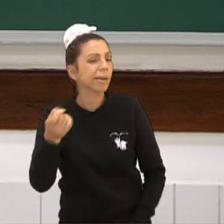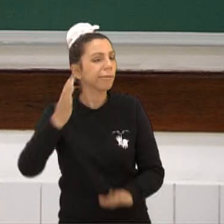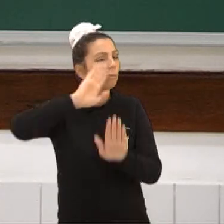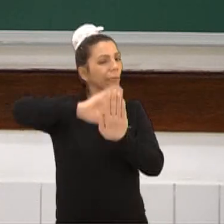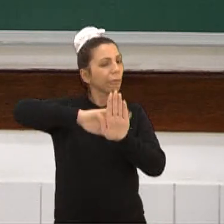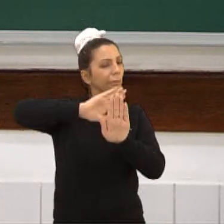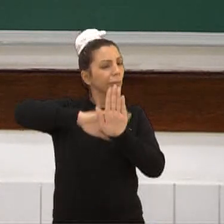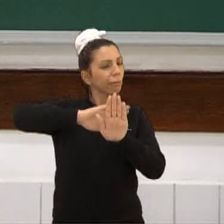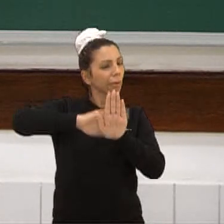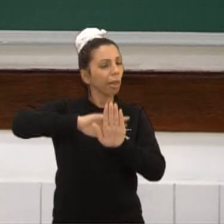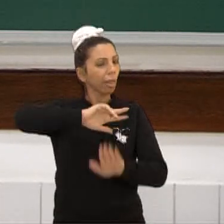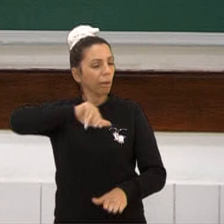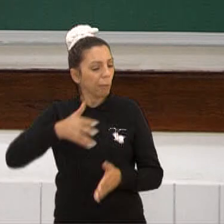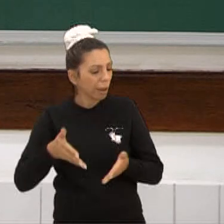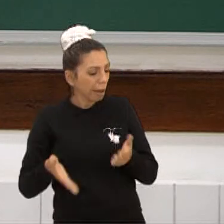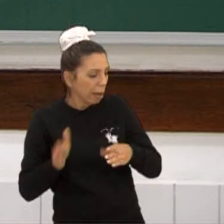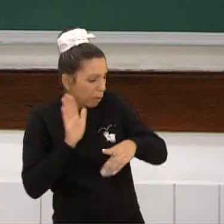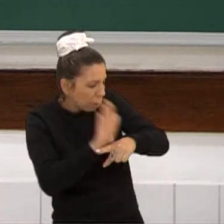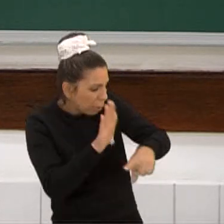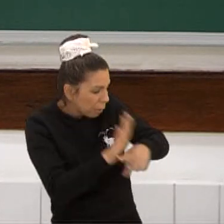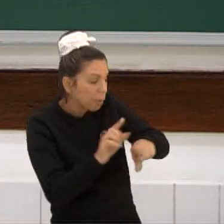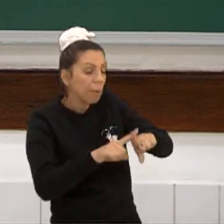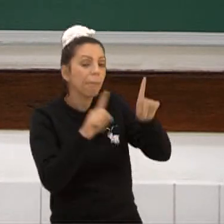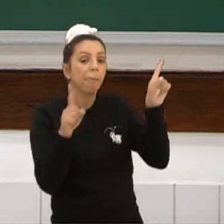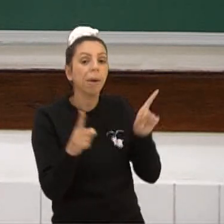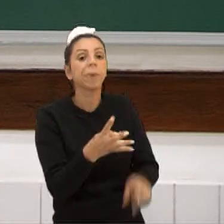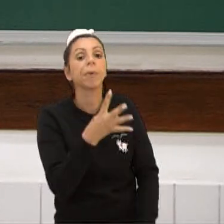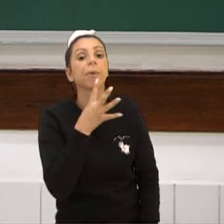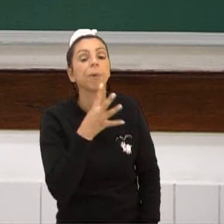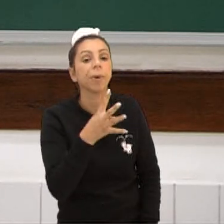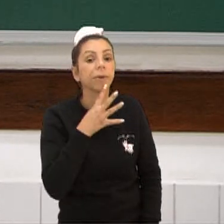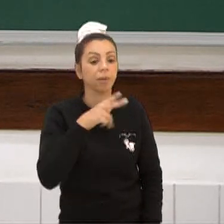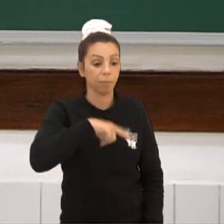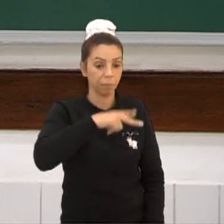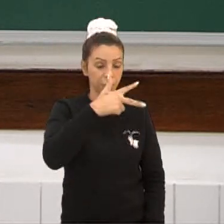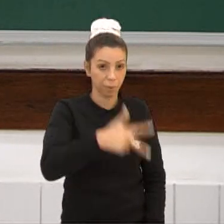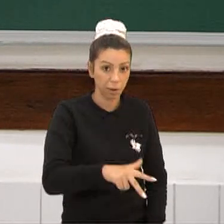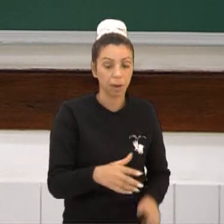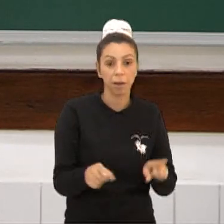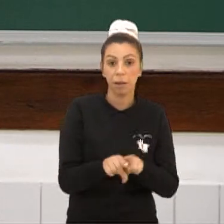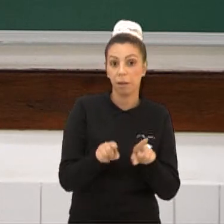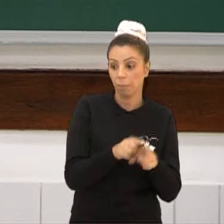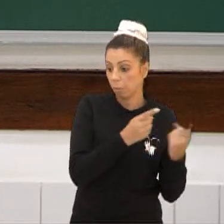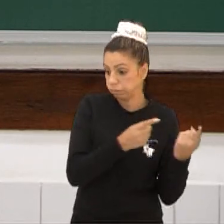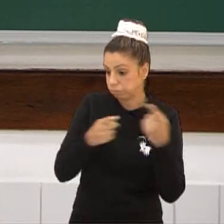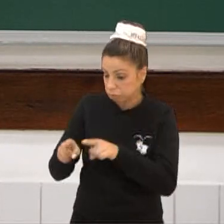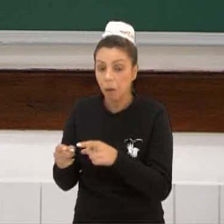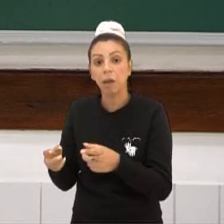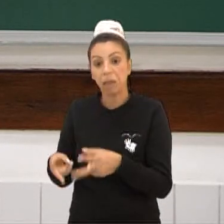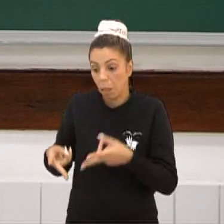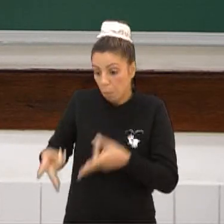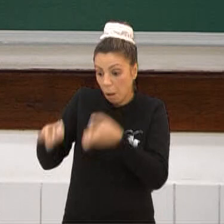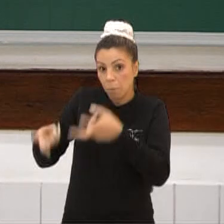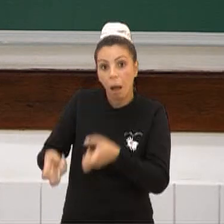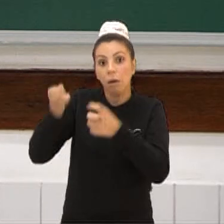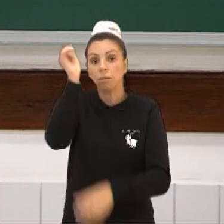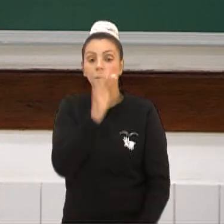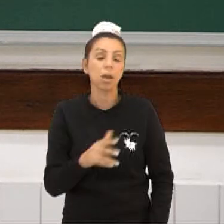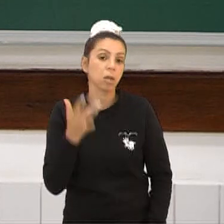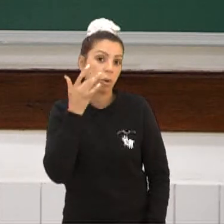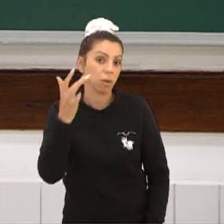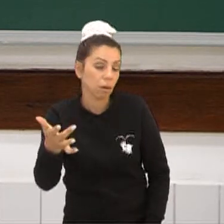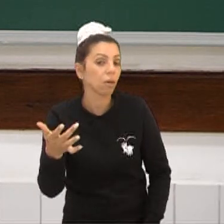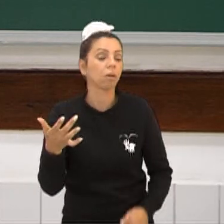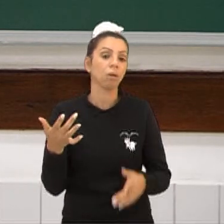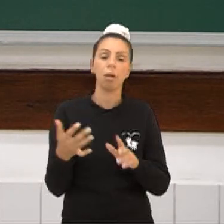mas era conhecer a cultura portuguesa para que pudesse combater aqueles índios e poder pegar a riqueza do Brasil. Não existia o